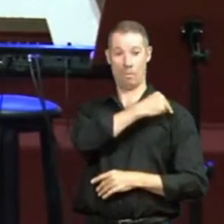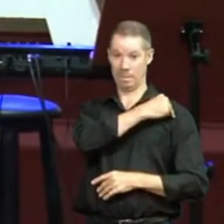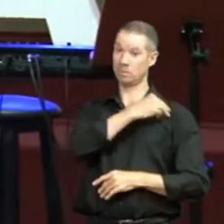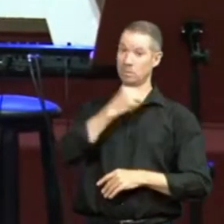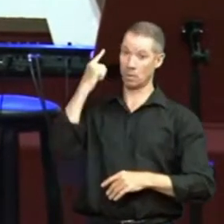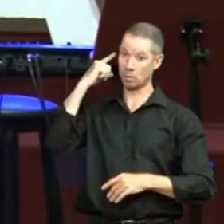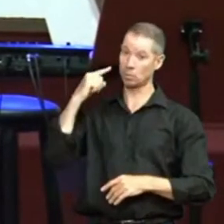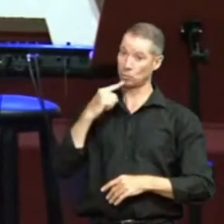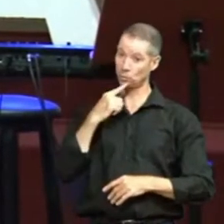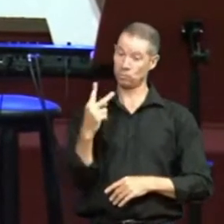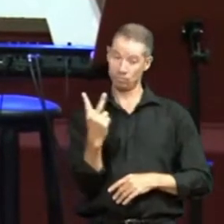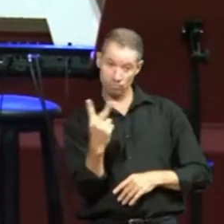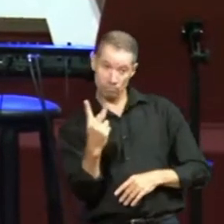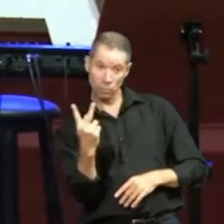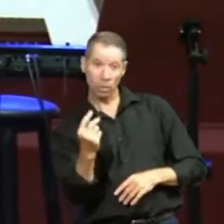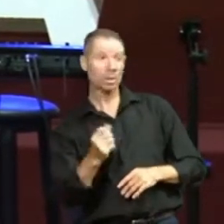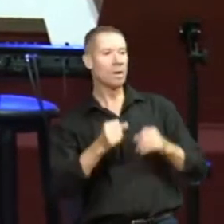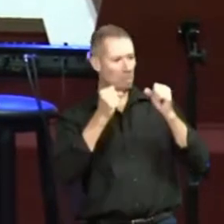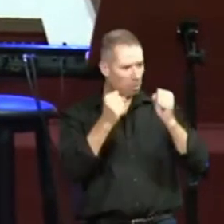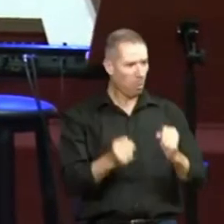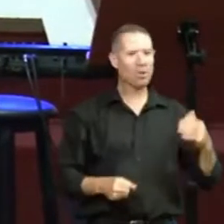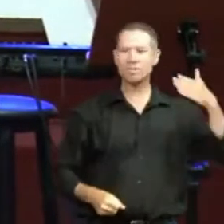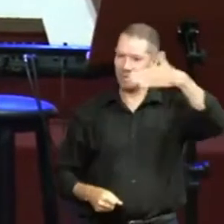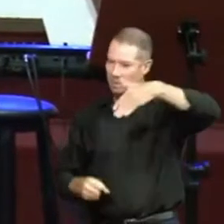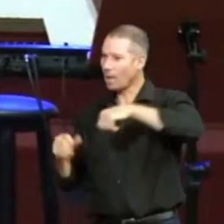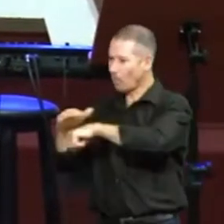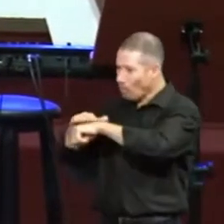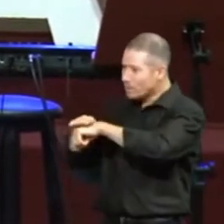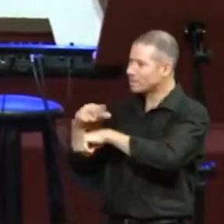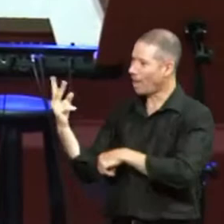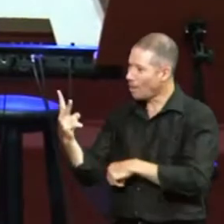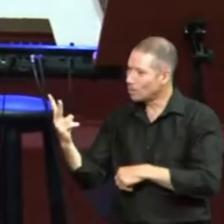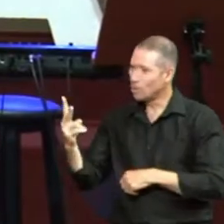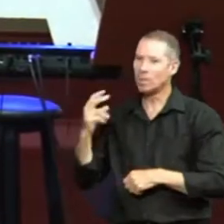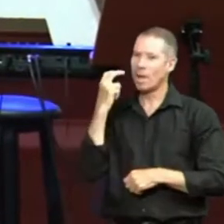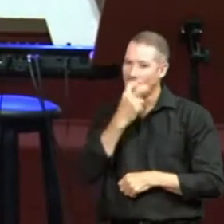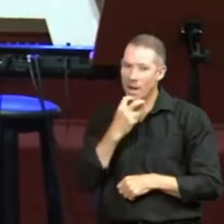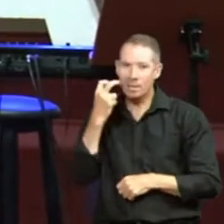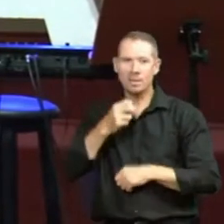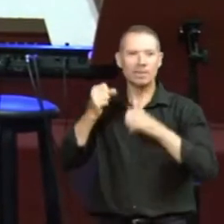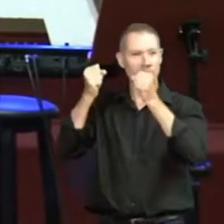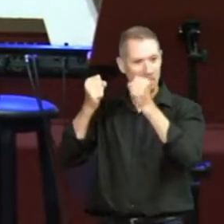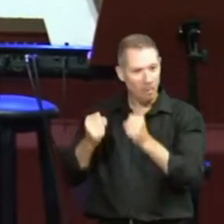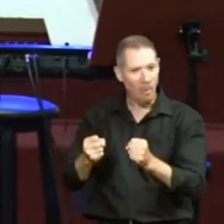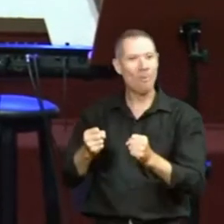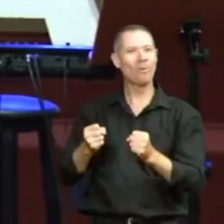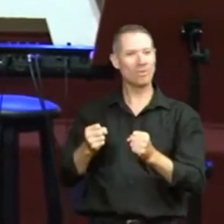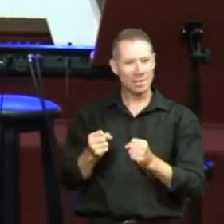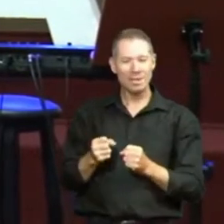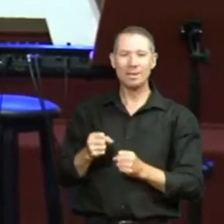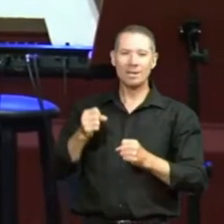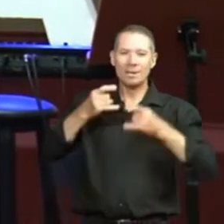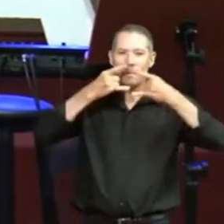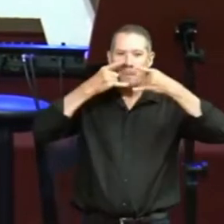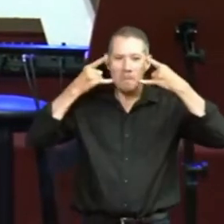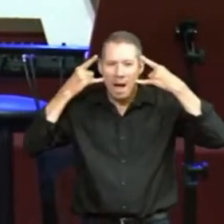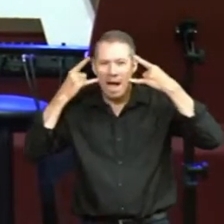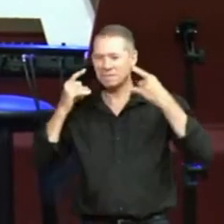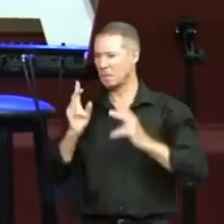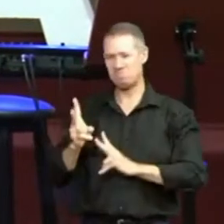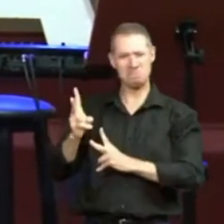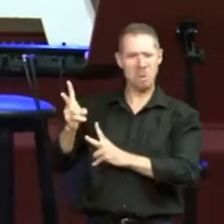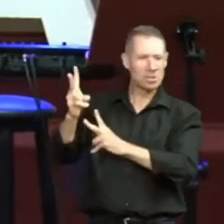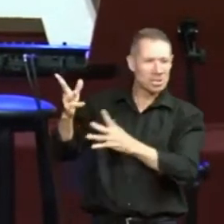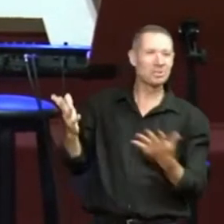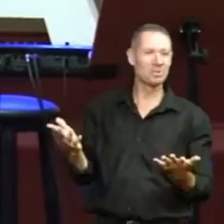quando vocês verem eles, vocês podem conversar com eles. Eles são oralizados. Claro que tem que abaixar a máscara, falar devagarzinho. Mas esse não é o